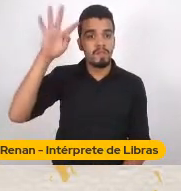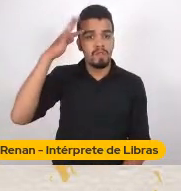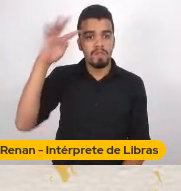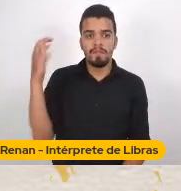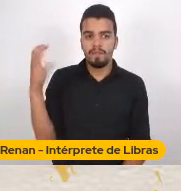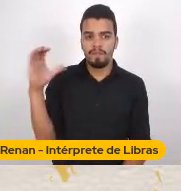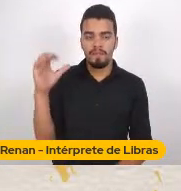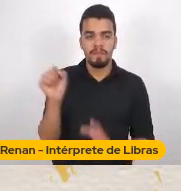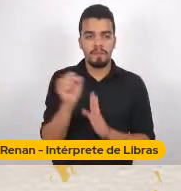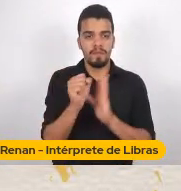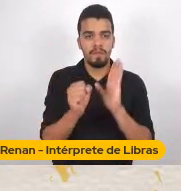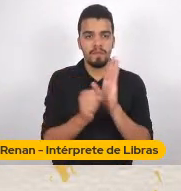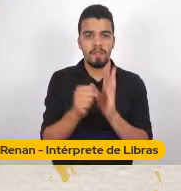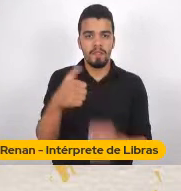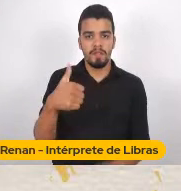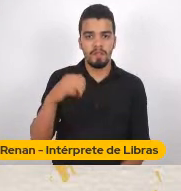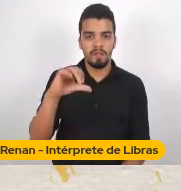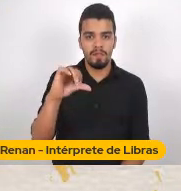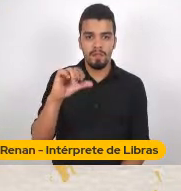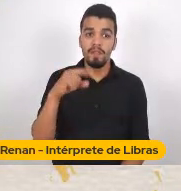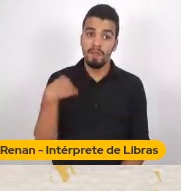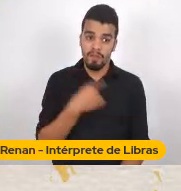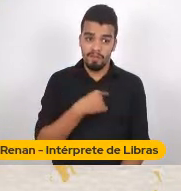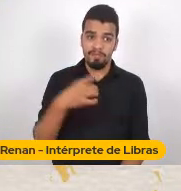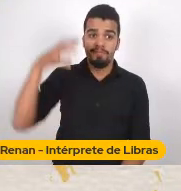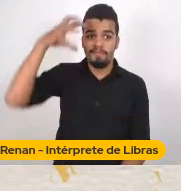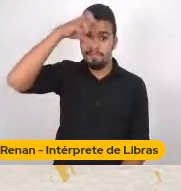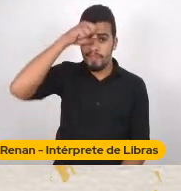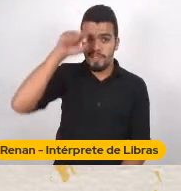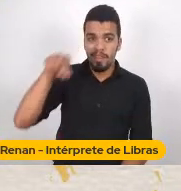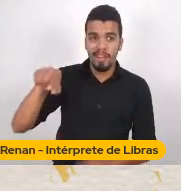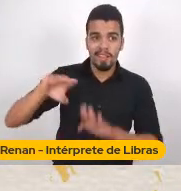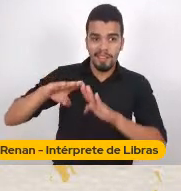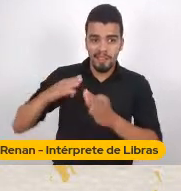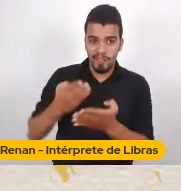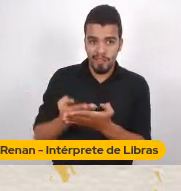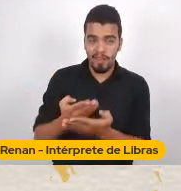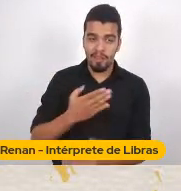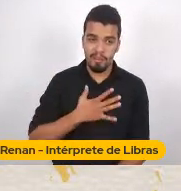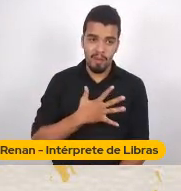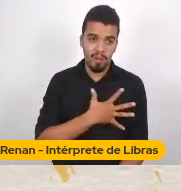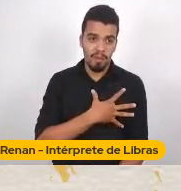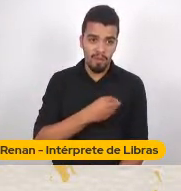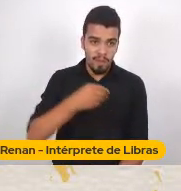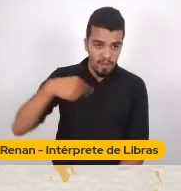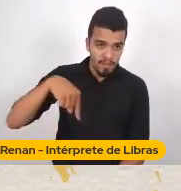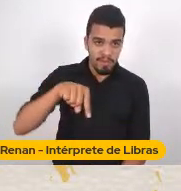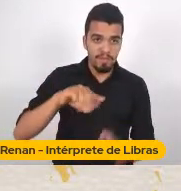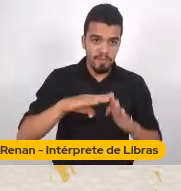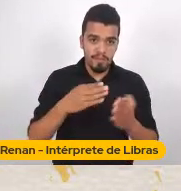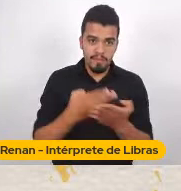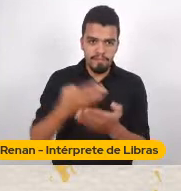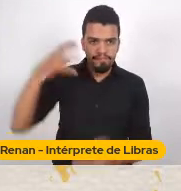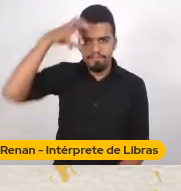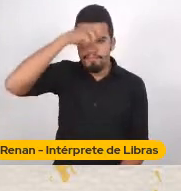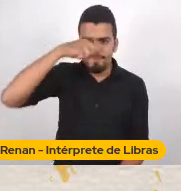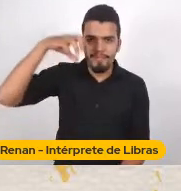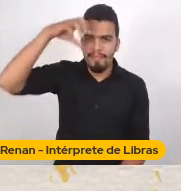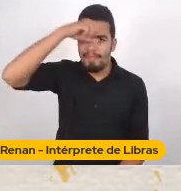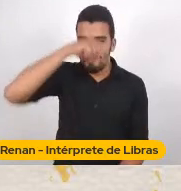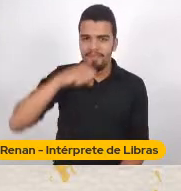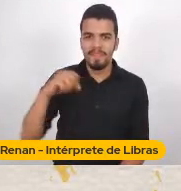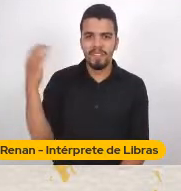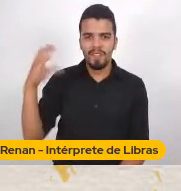Não vamos esquecer A gente aprende No colégio Os meus filhos Vão para o colégio Eles estão aprendendo Cientificismo Determinismo